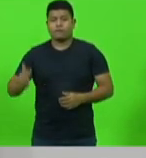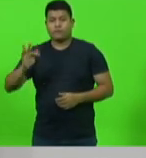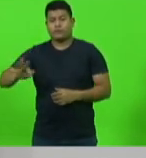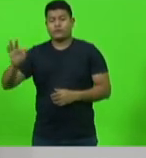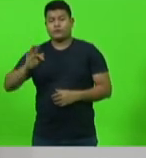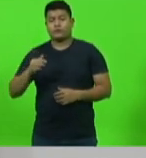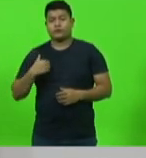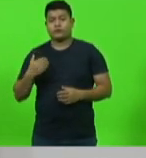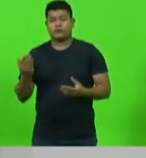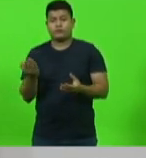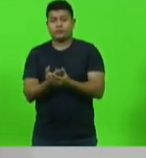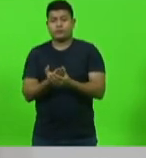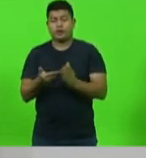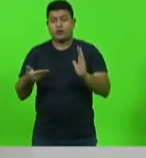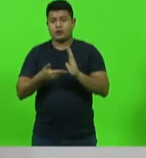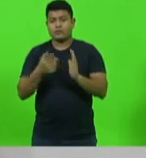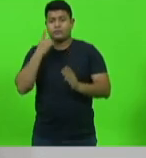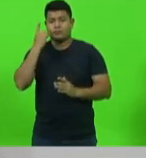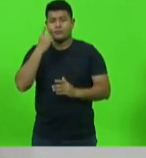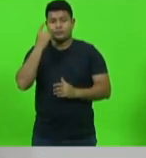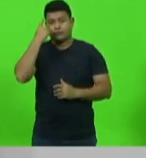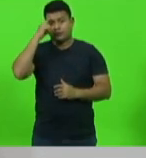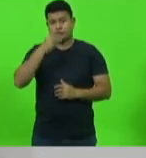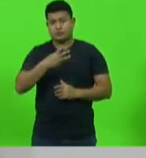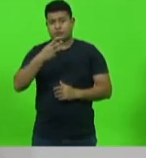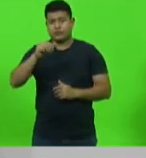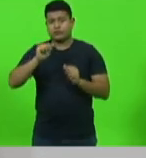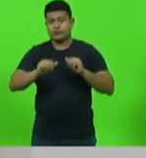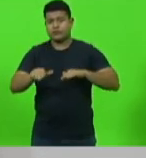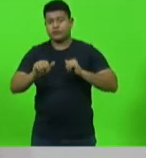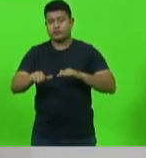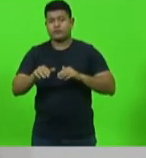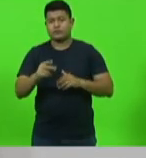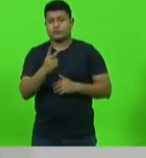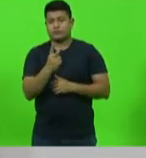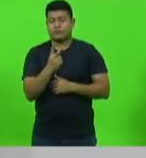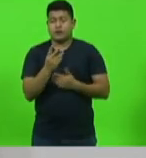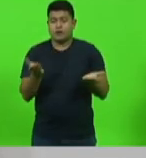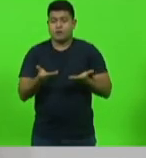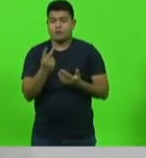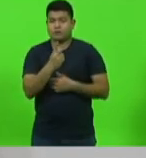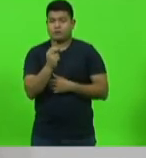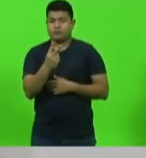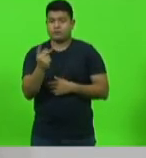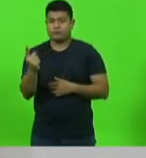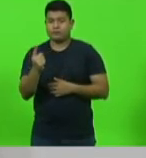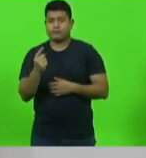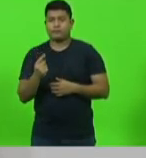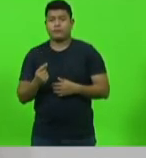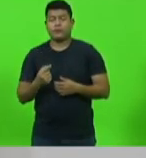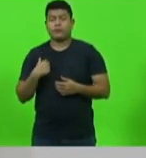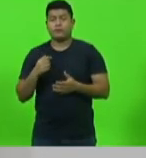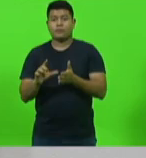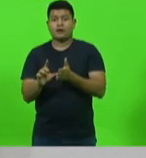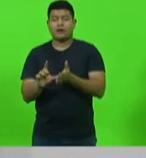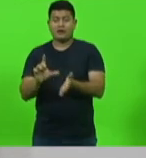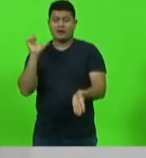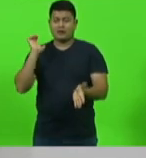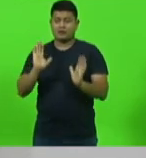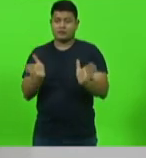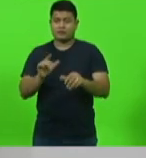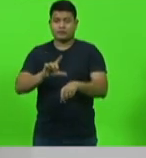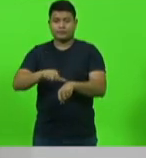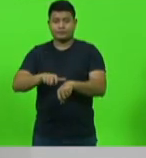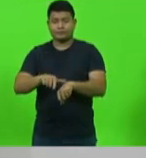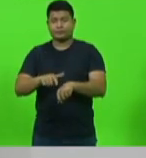deste ano. A apresentação vinha sendo adiada desde novembro de 2019, quando o presidente Jair Bolsonaro anunciou pela primeira vez